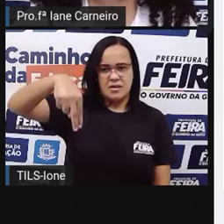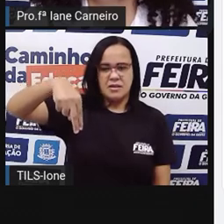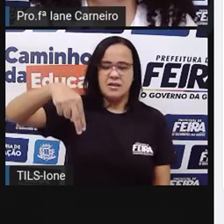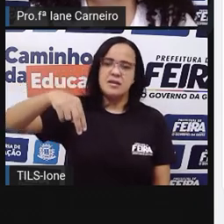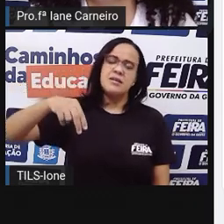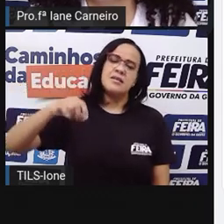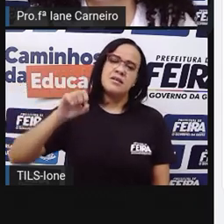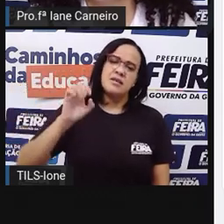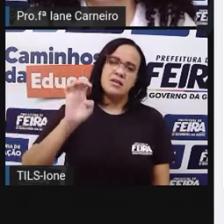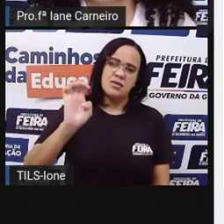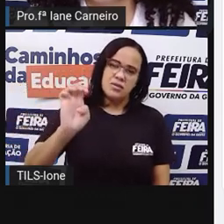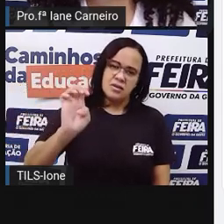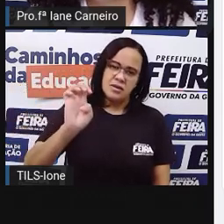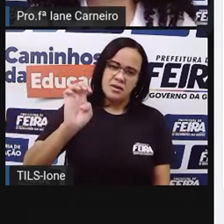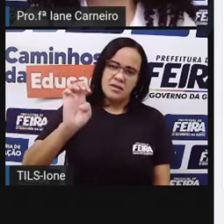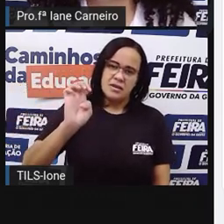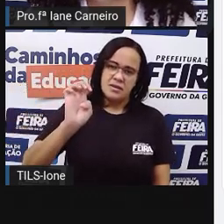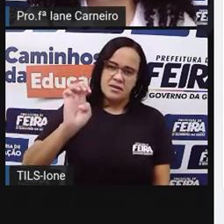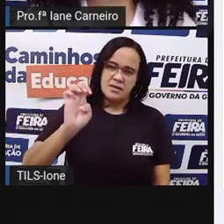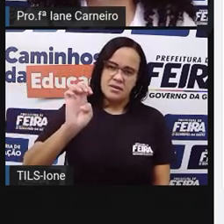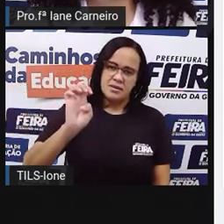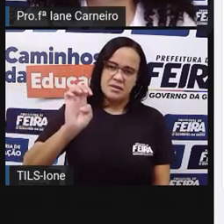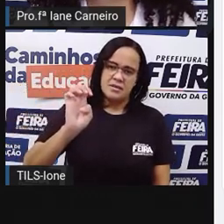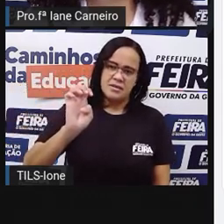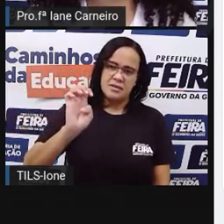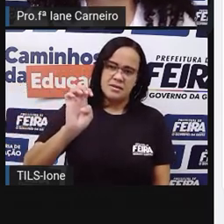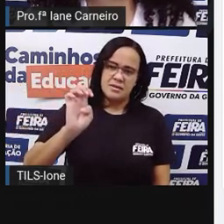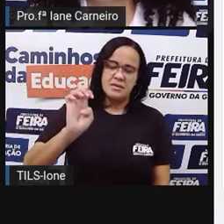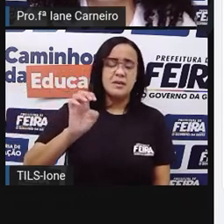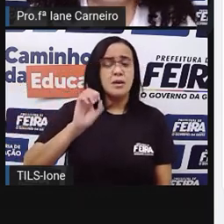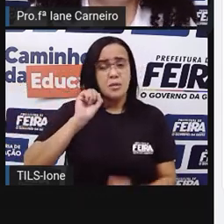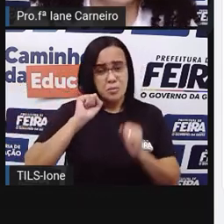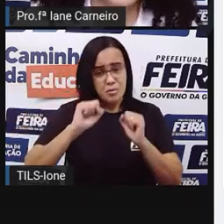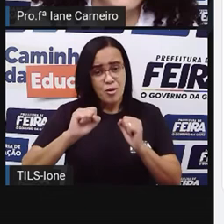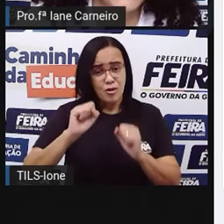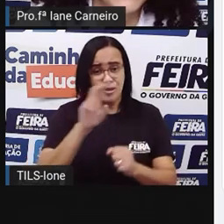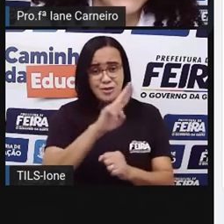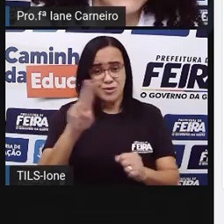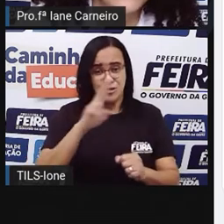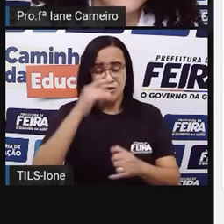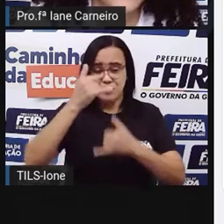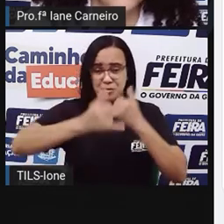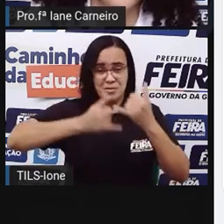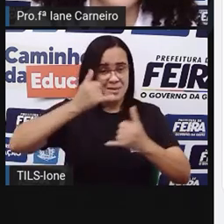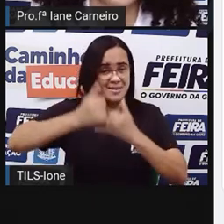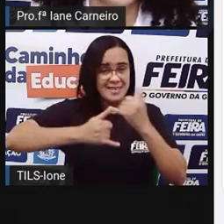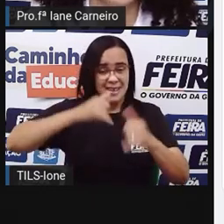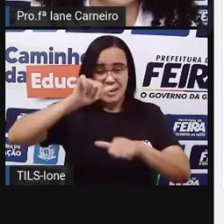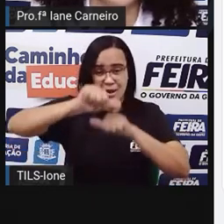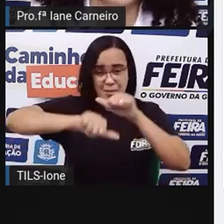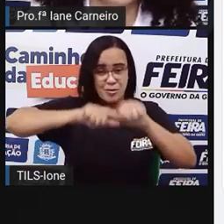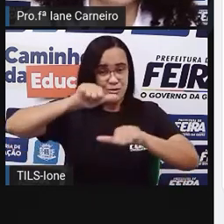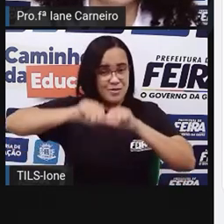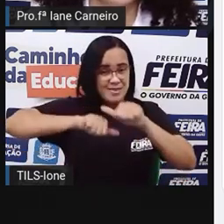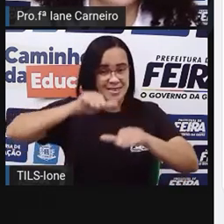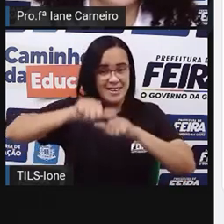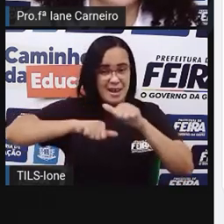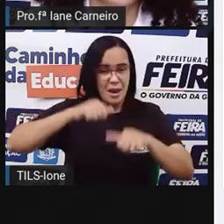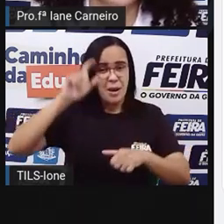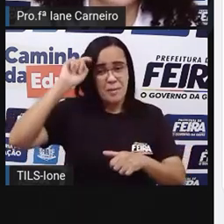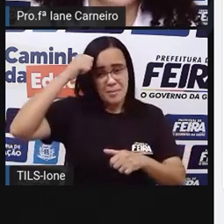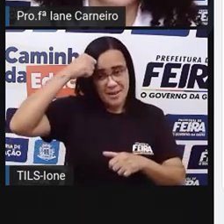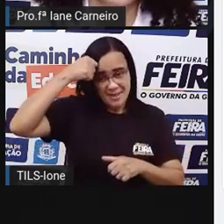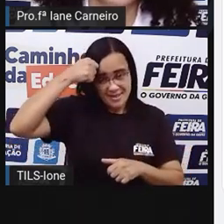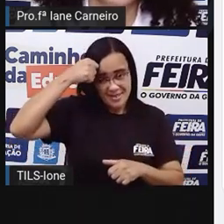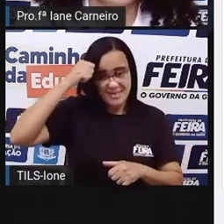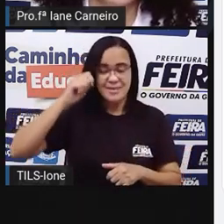E o E. Aí você pode brincar com o seu nome. Aí eu vou trocar aqui a caneta. Pegar o preto, por exemplo. Aí eu fazia a sombra,